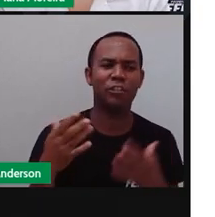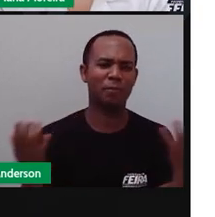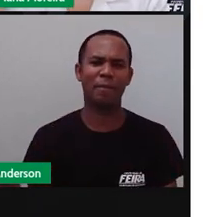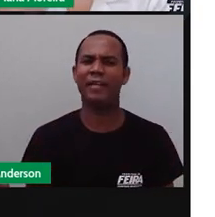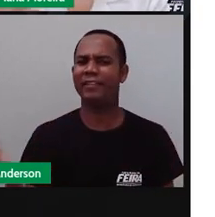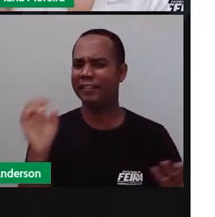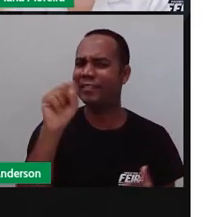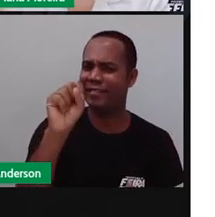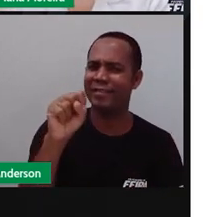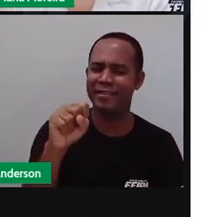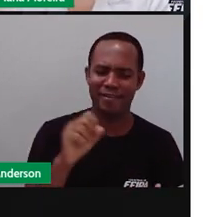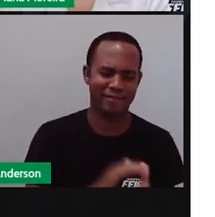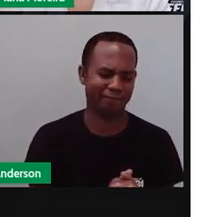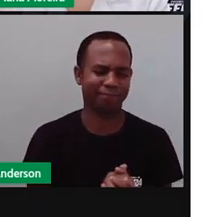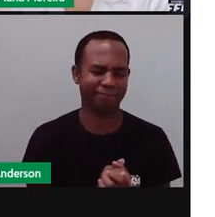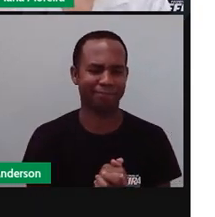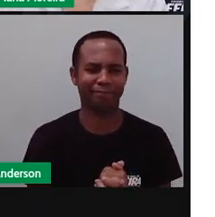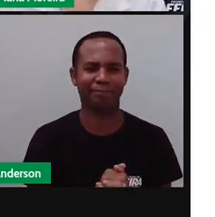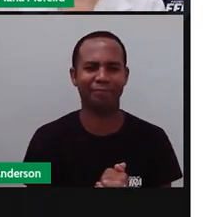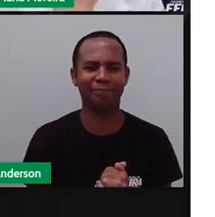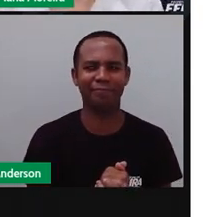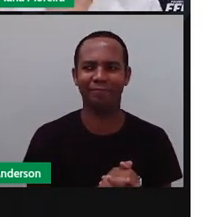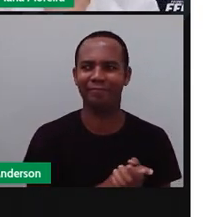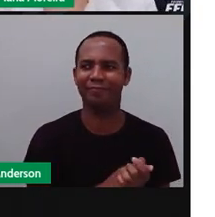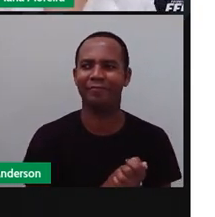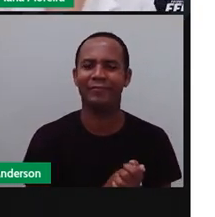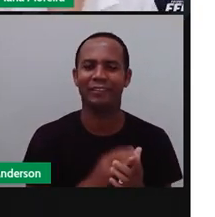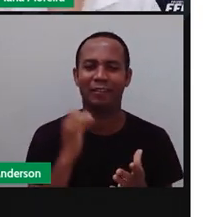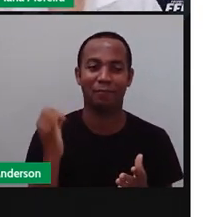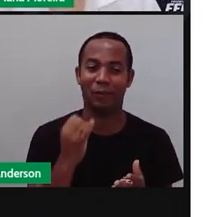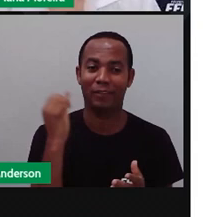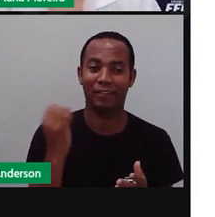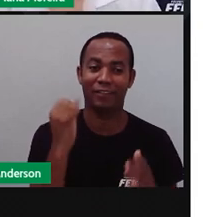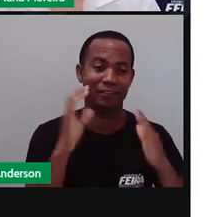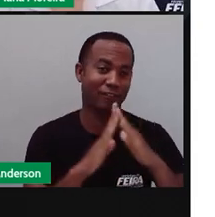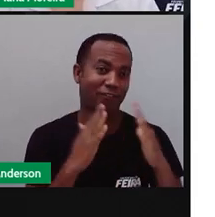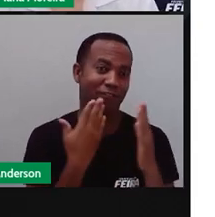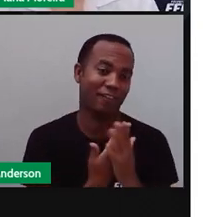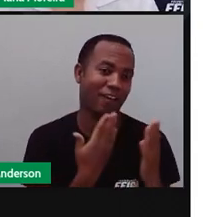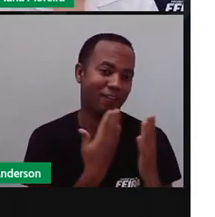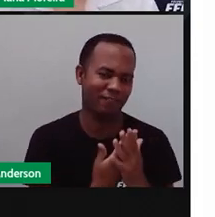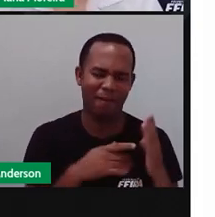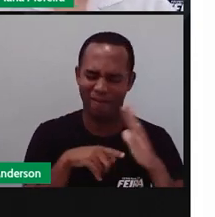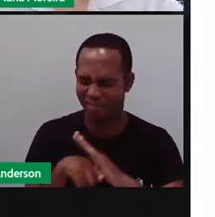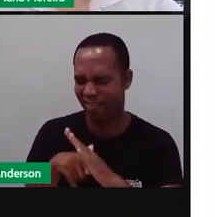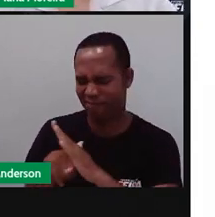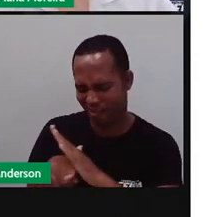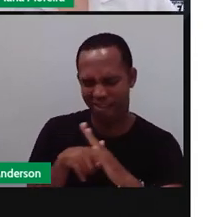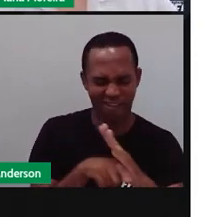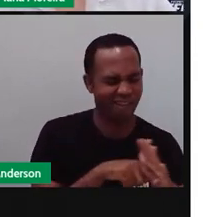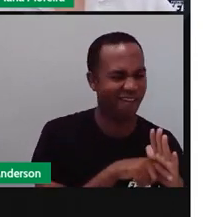Tá vendo, Anderson? Tá vendo? Tem que ser como o Anderson. vai ser estudioso, fazer todas as atividades.